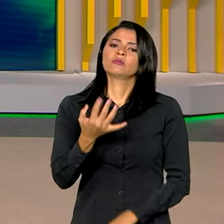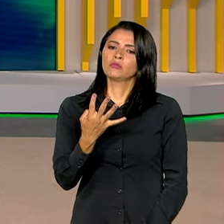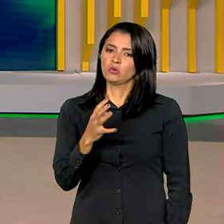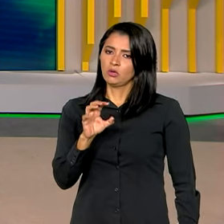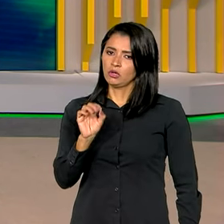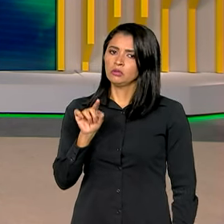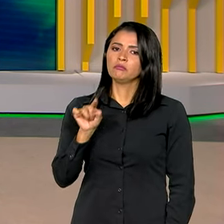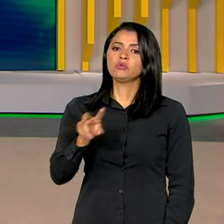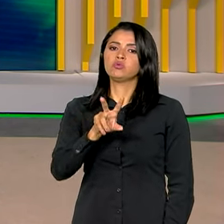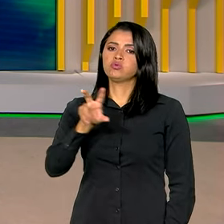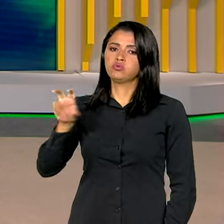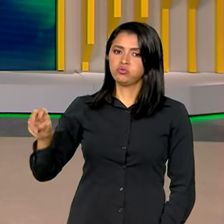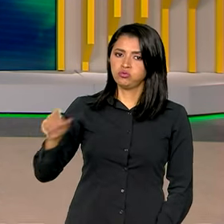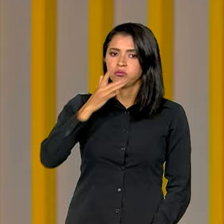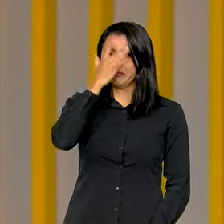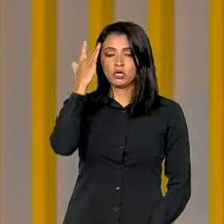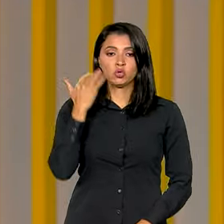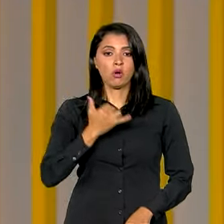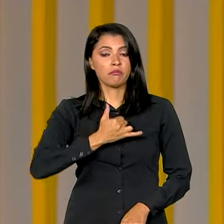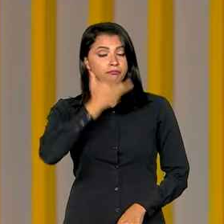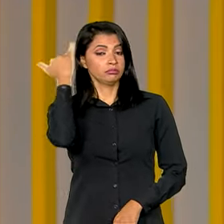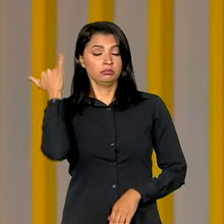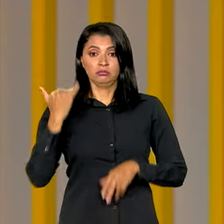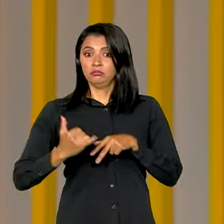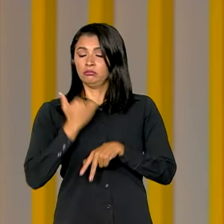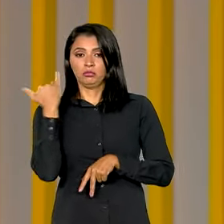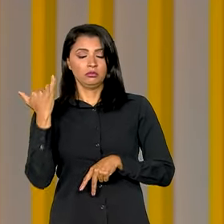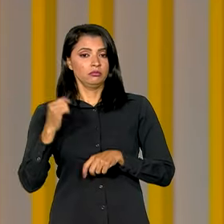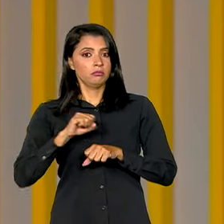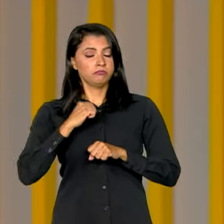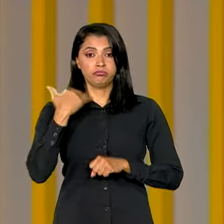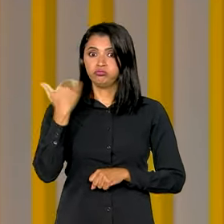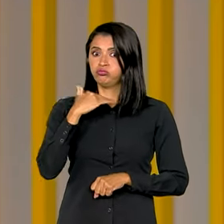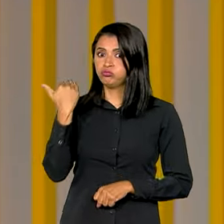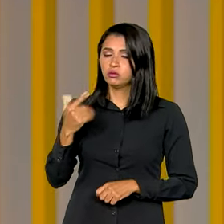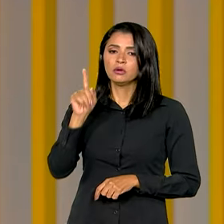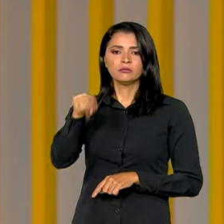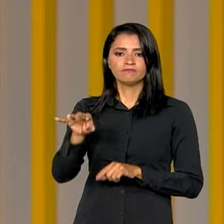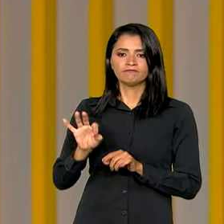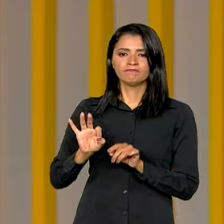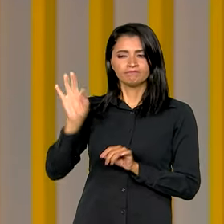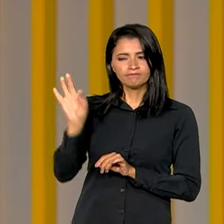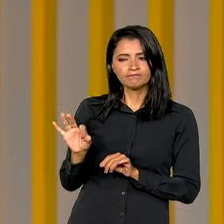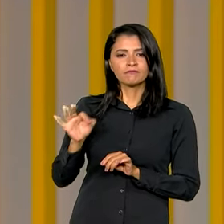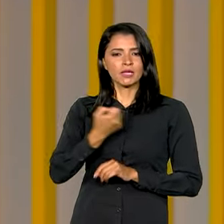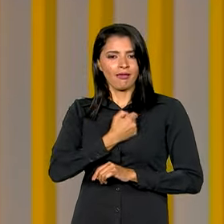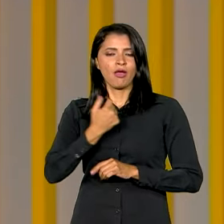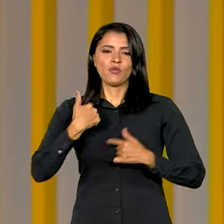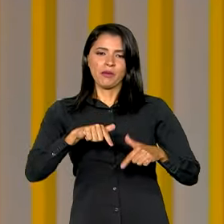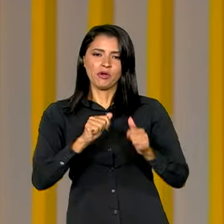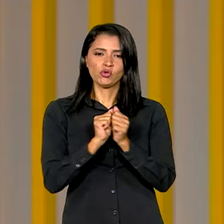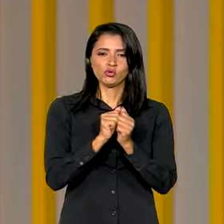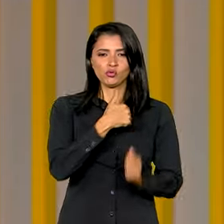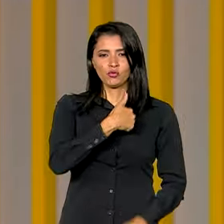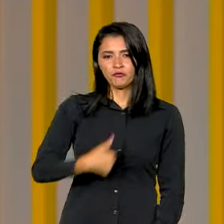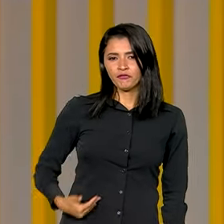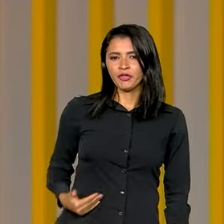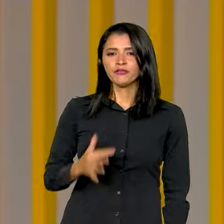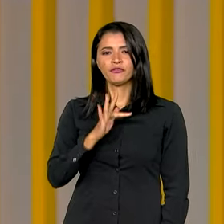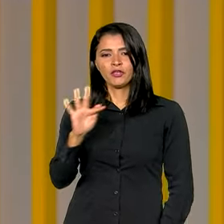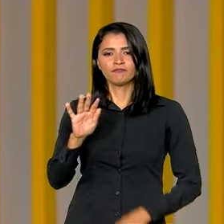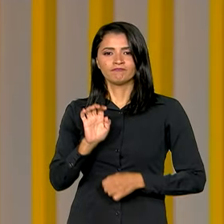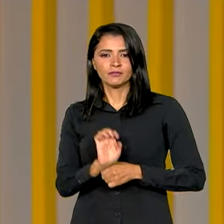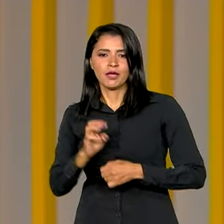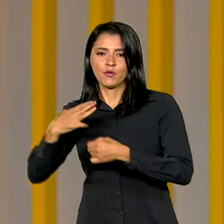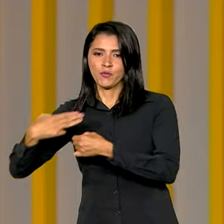vítimas fatais. E esta estatística é resultado de um trabalho conjunto entre o governo federal, estados e